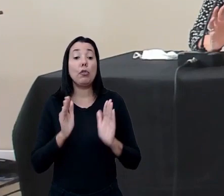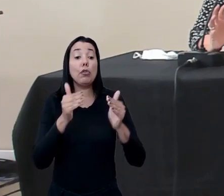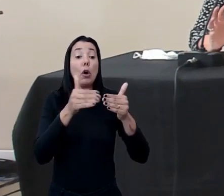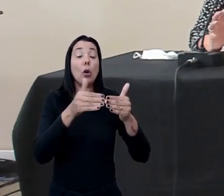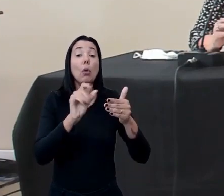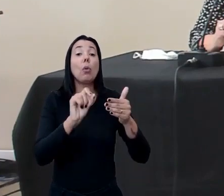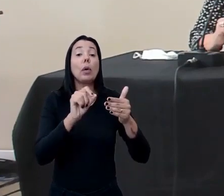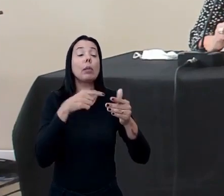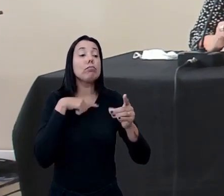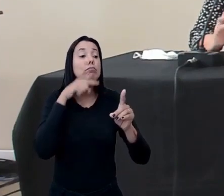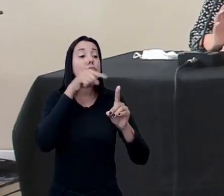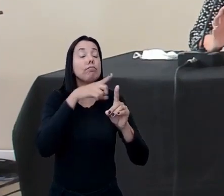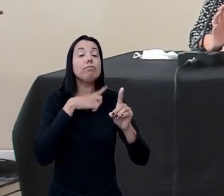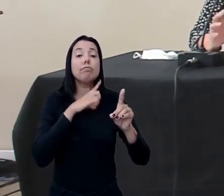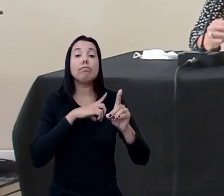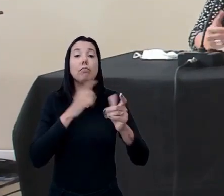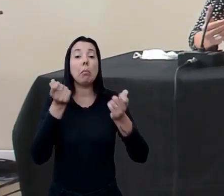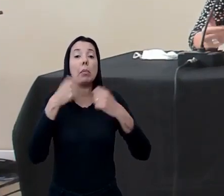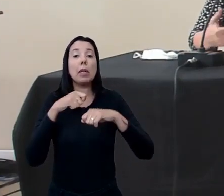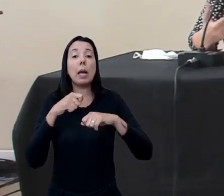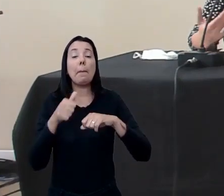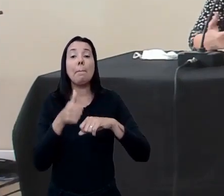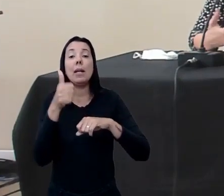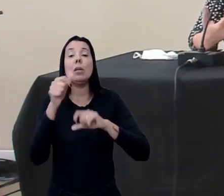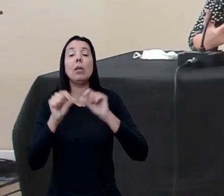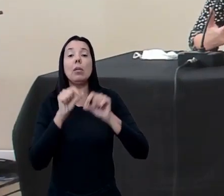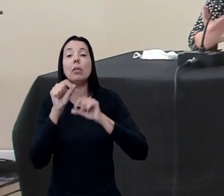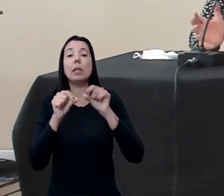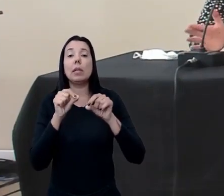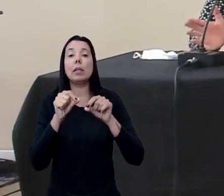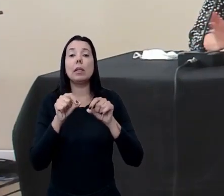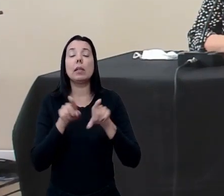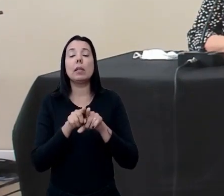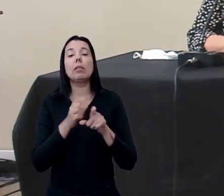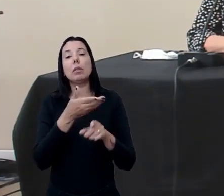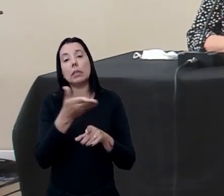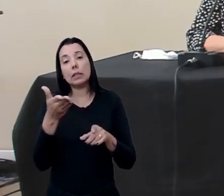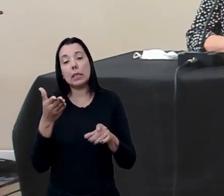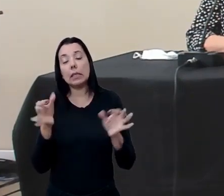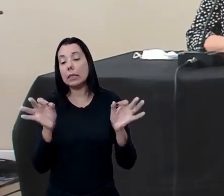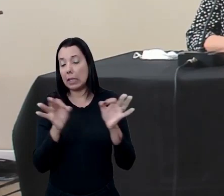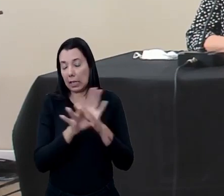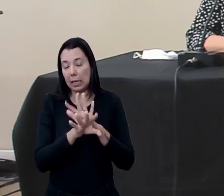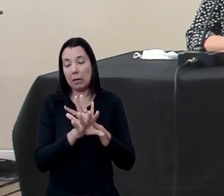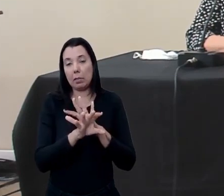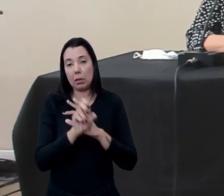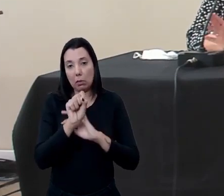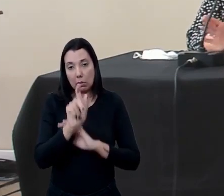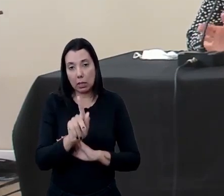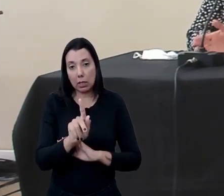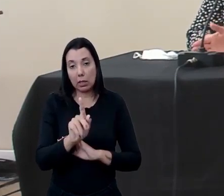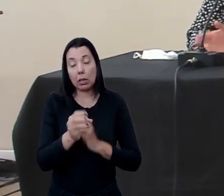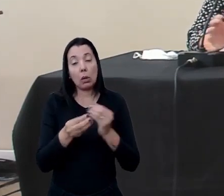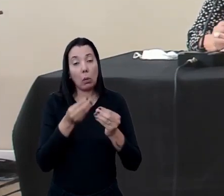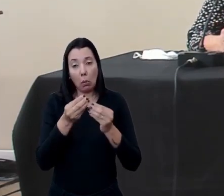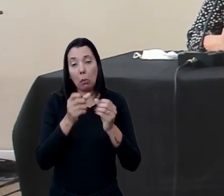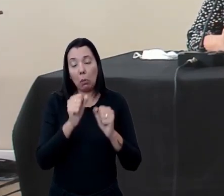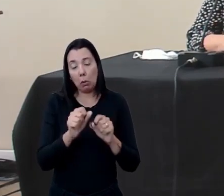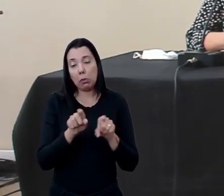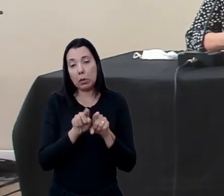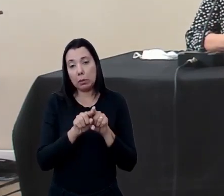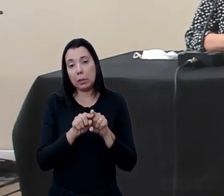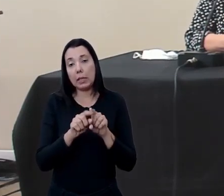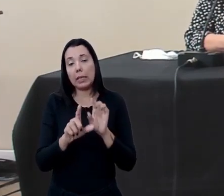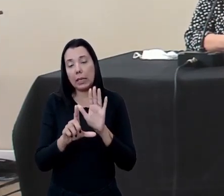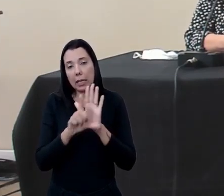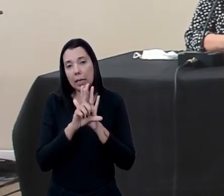não é possibilitar a melhor condição possível para que vocês concluam o processo de vocês na medida do